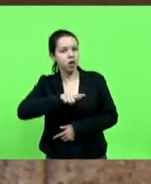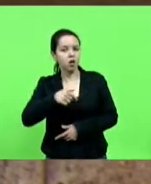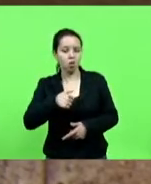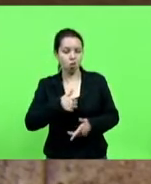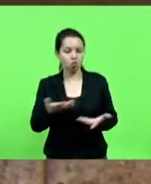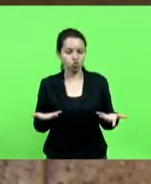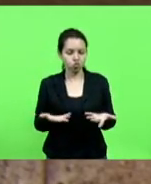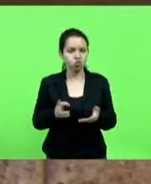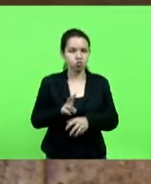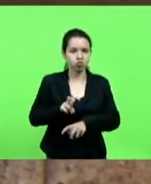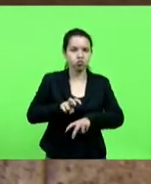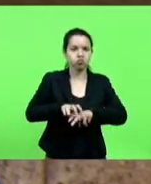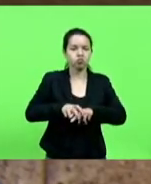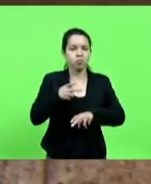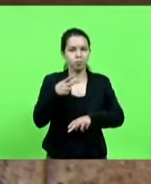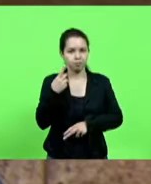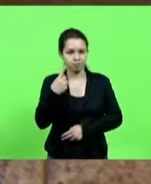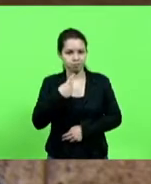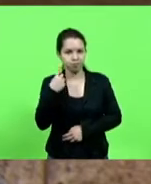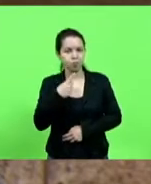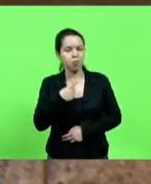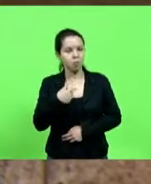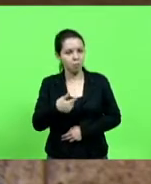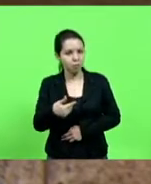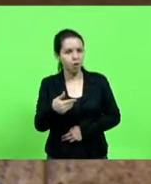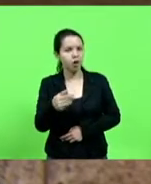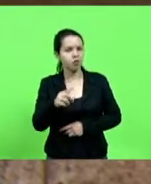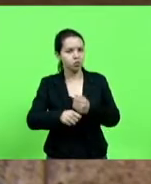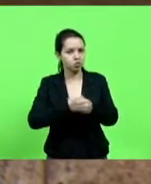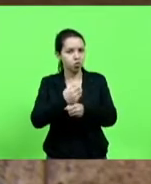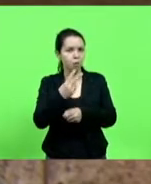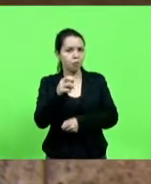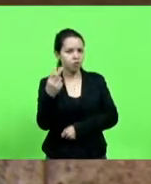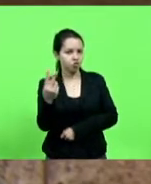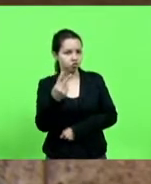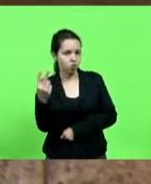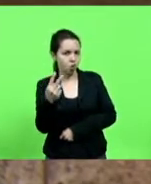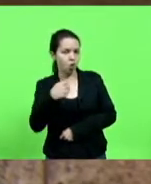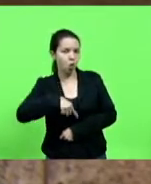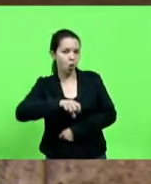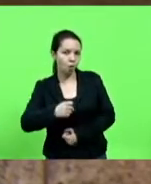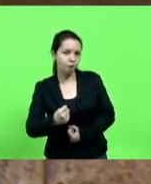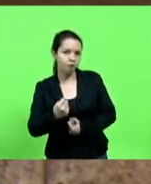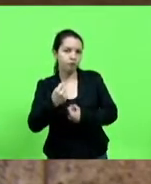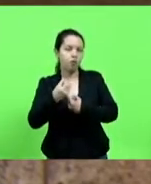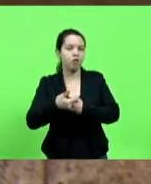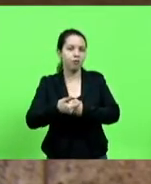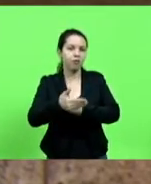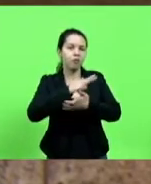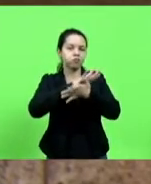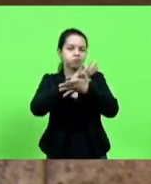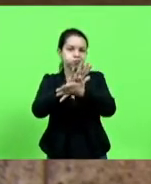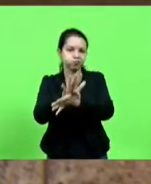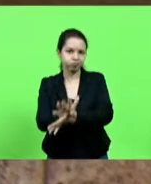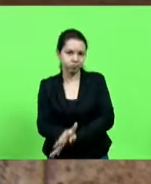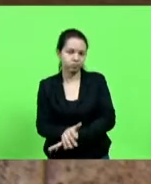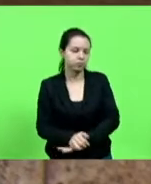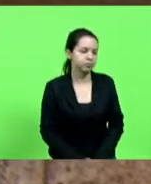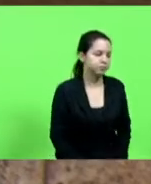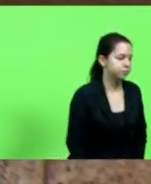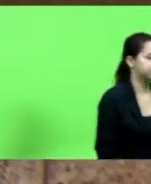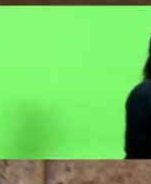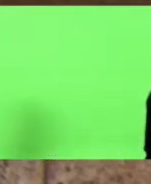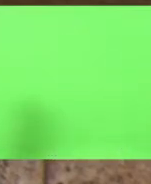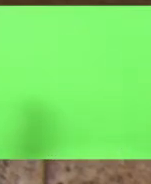aqui sentado. E podem se preparar que em 2022 nós vamos vir com força esmagadora, com força esmagadora